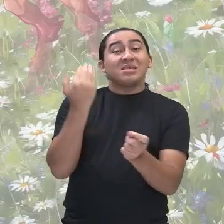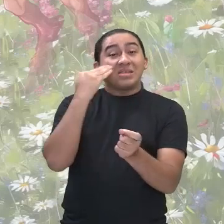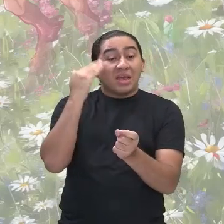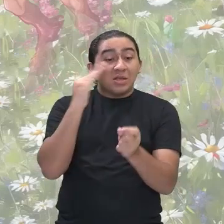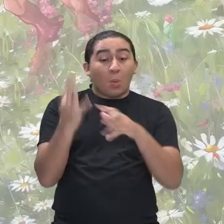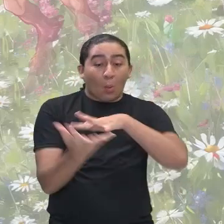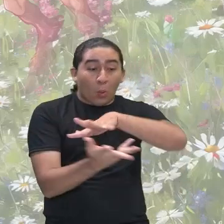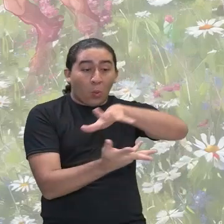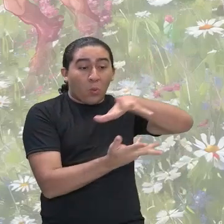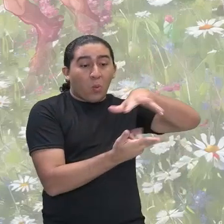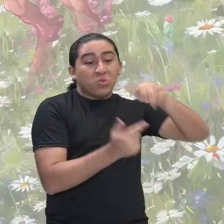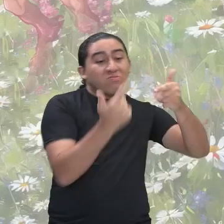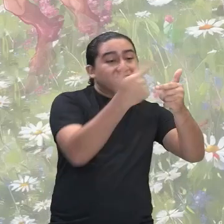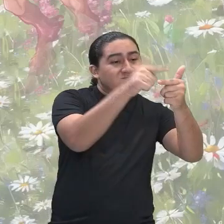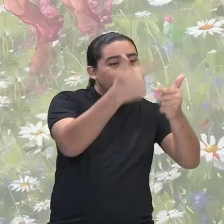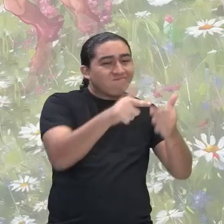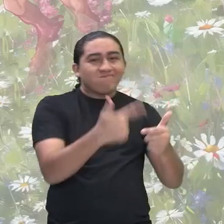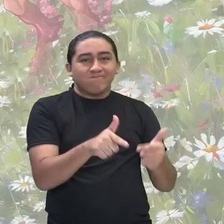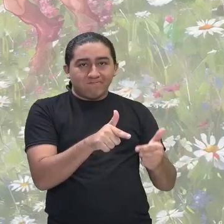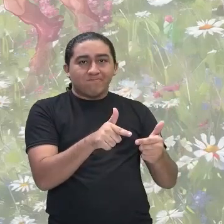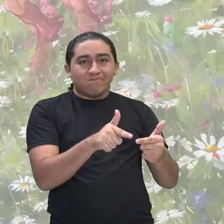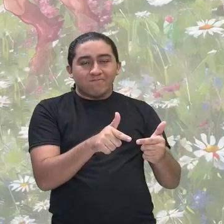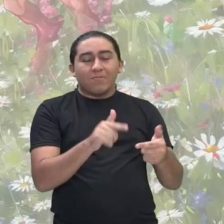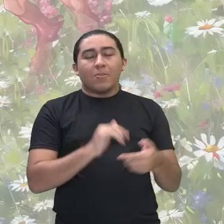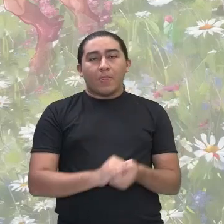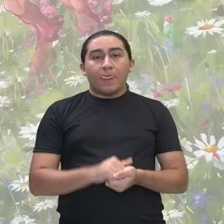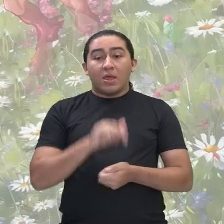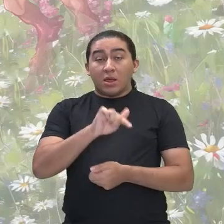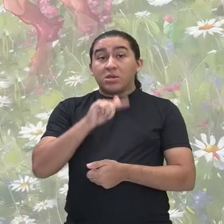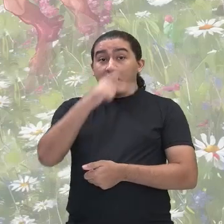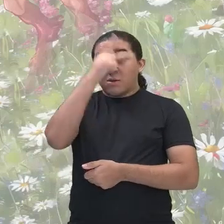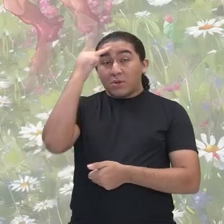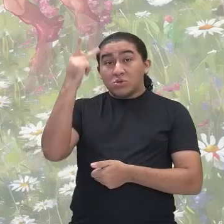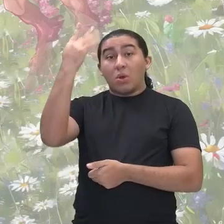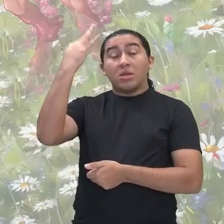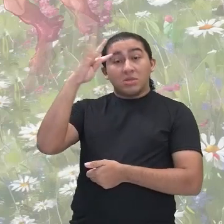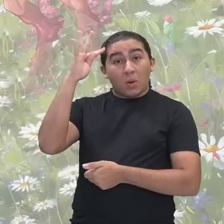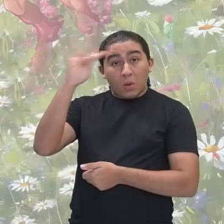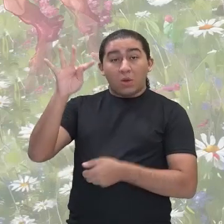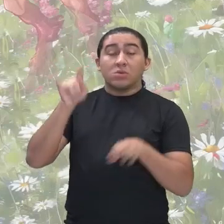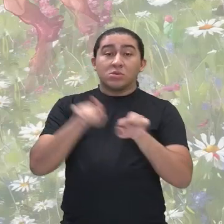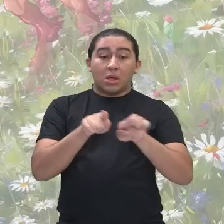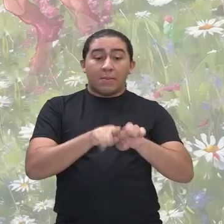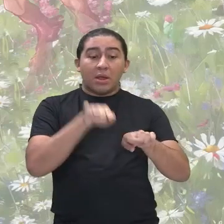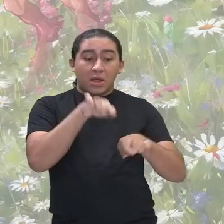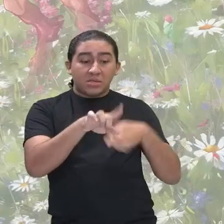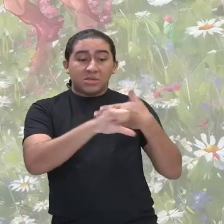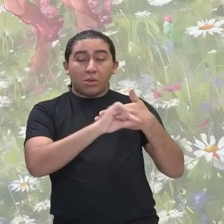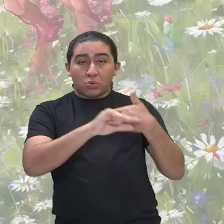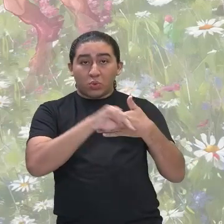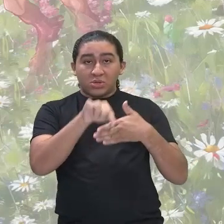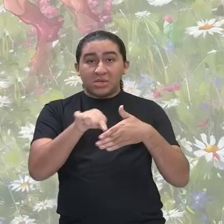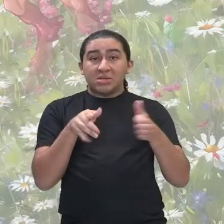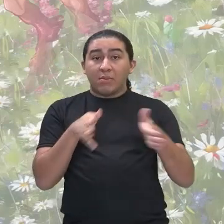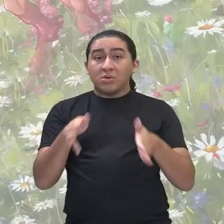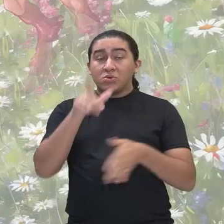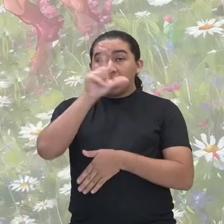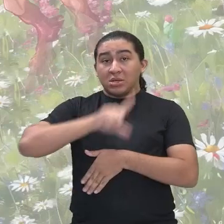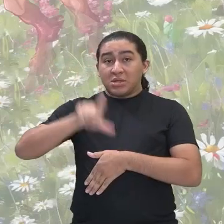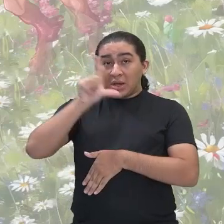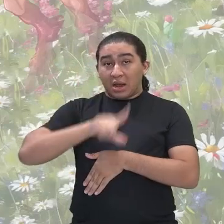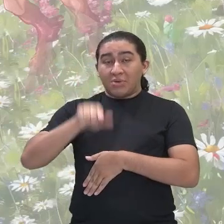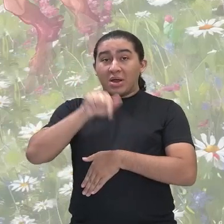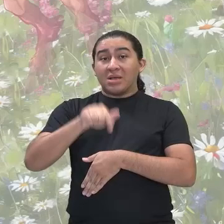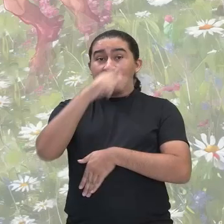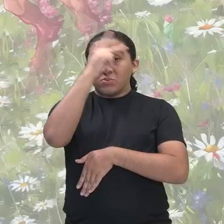vários períodos literários, que esses pensadores, esses poetas, esses escritores desses períodos literários, esses que